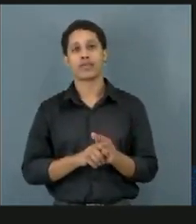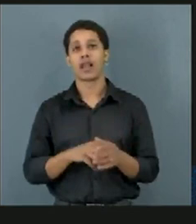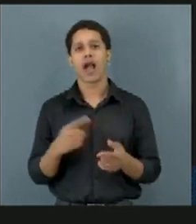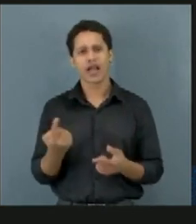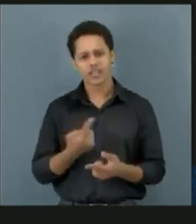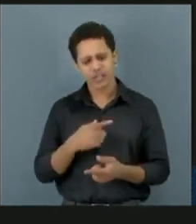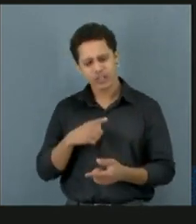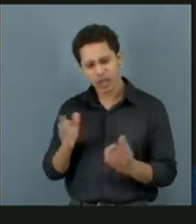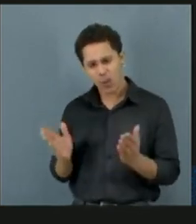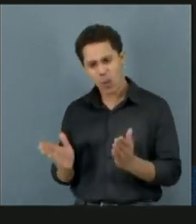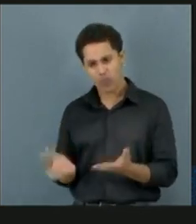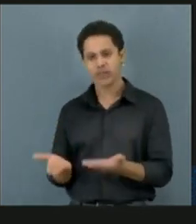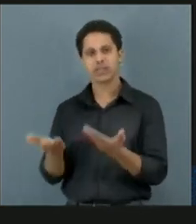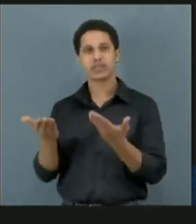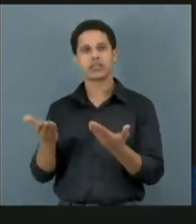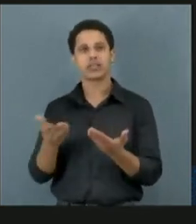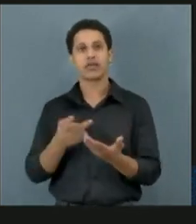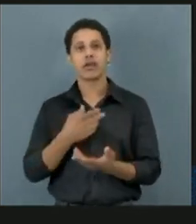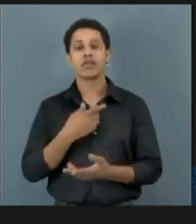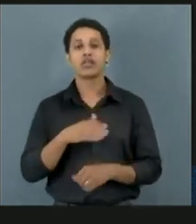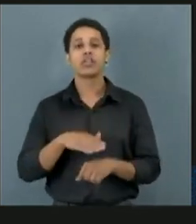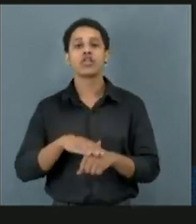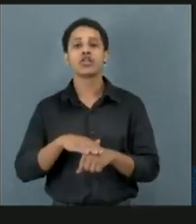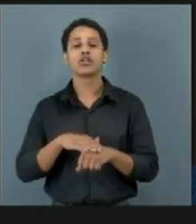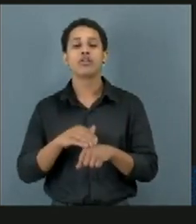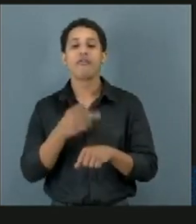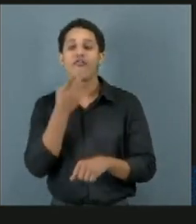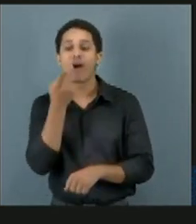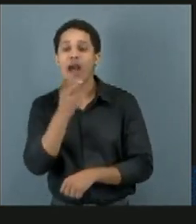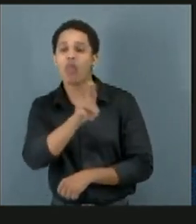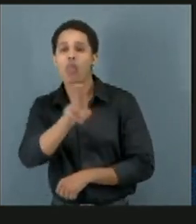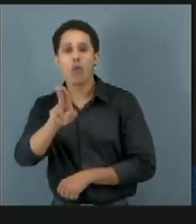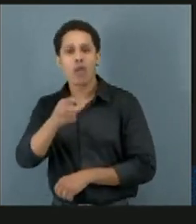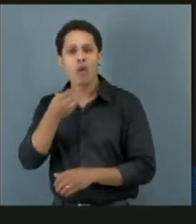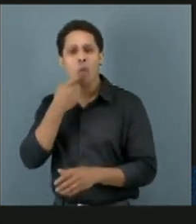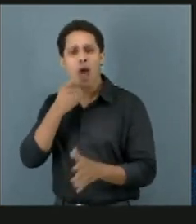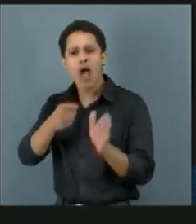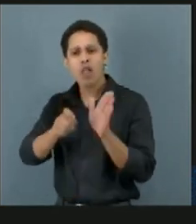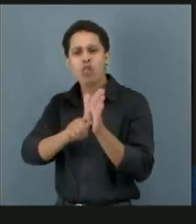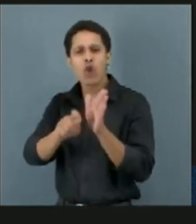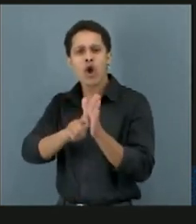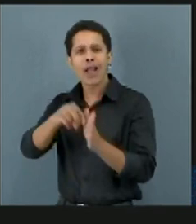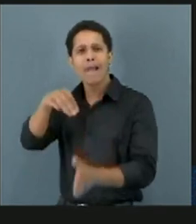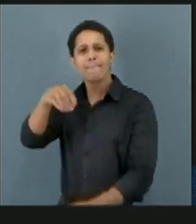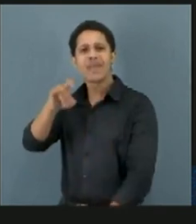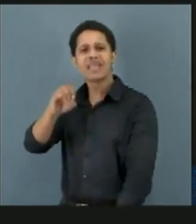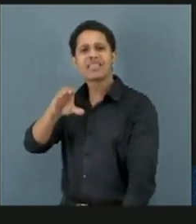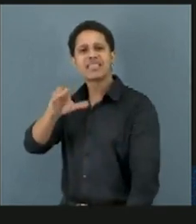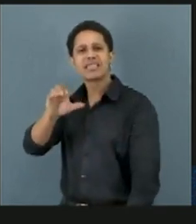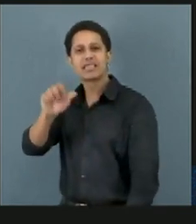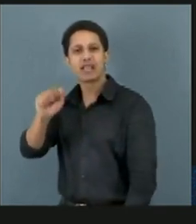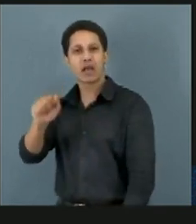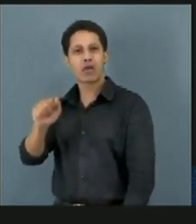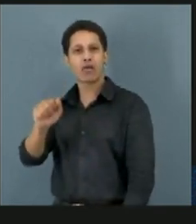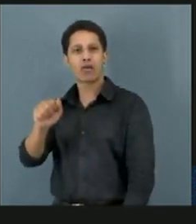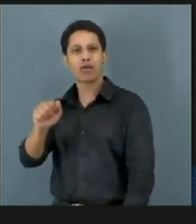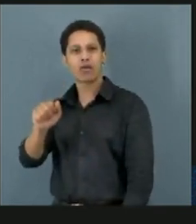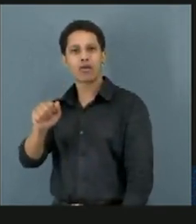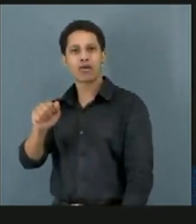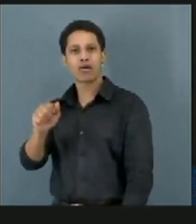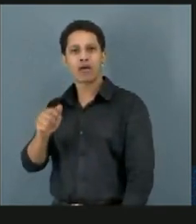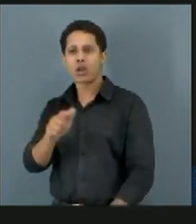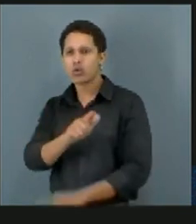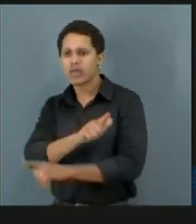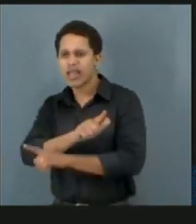até chamar uma droga de medicinal, sendo que não tem nenhuma substância fumada que seja